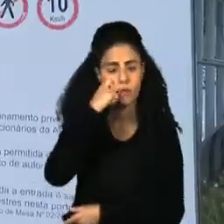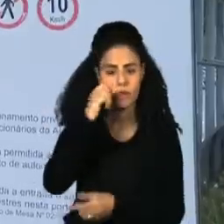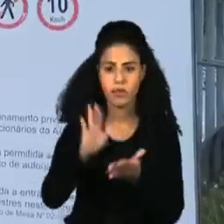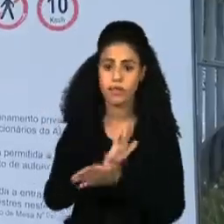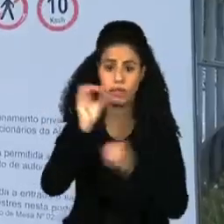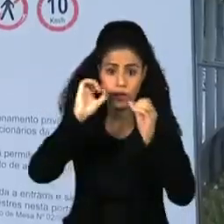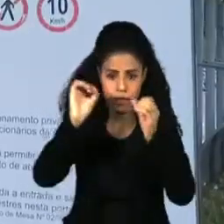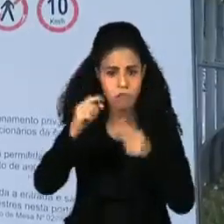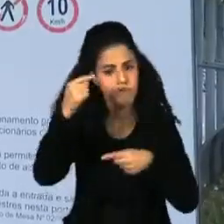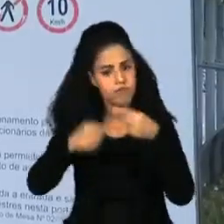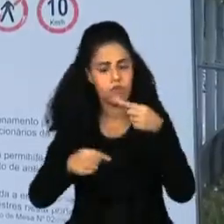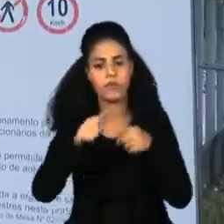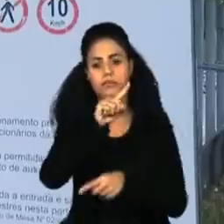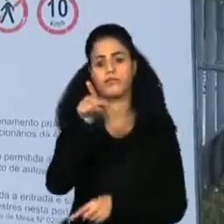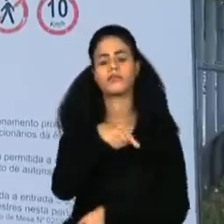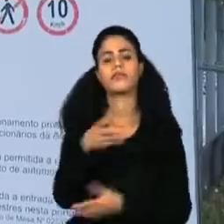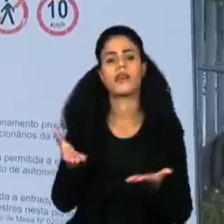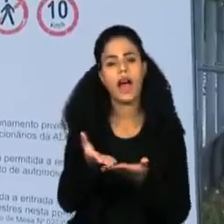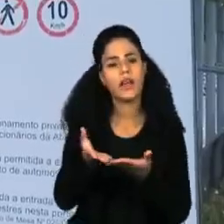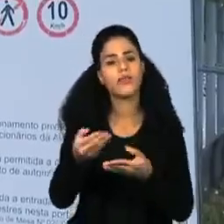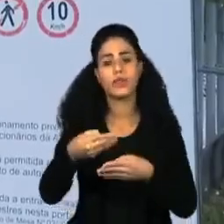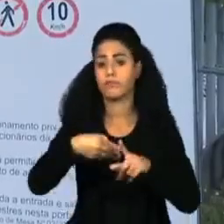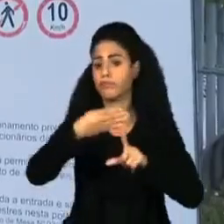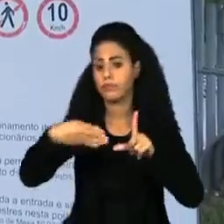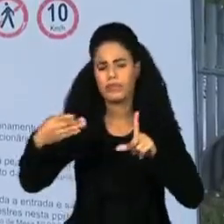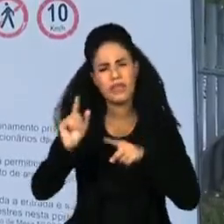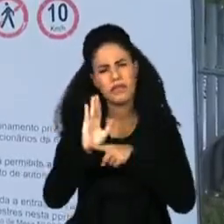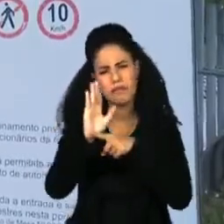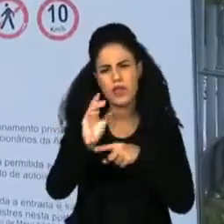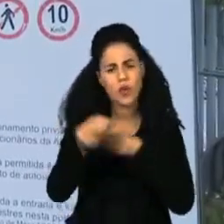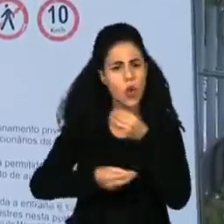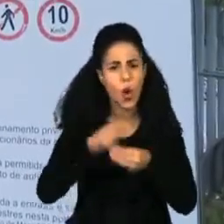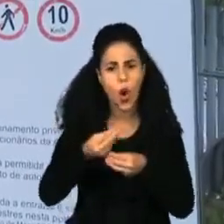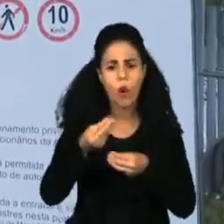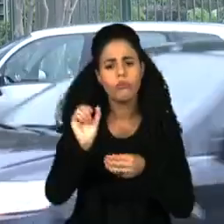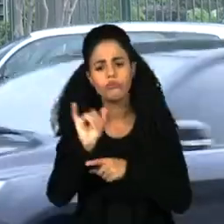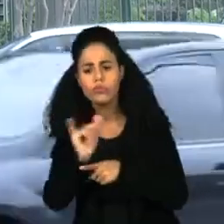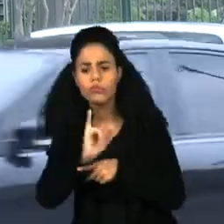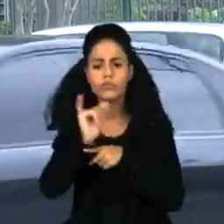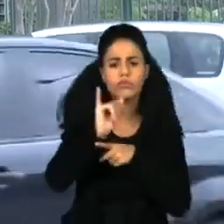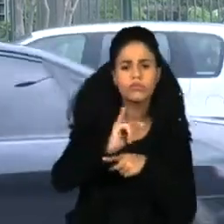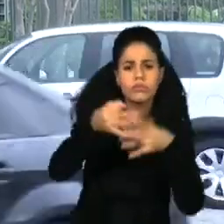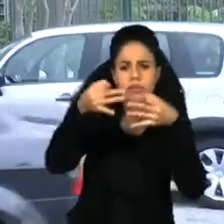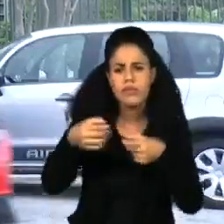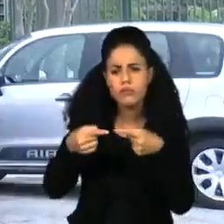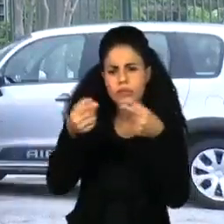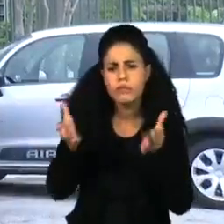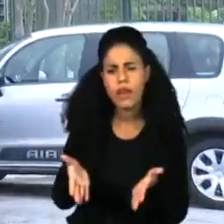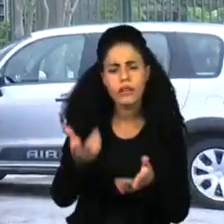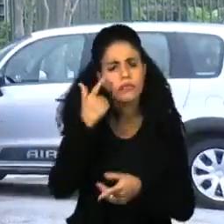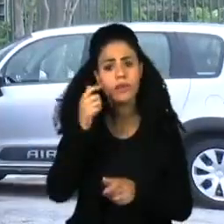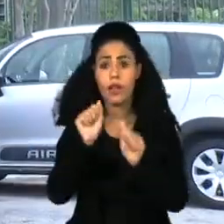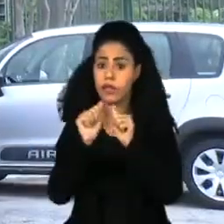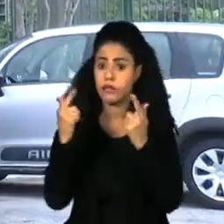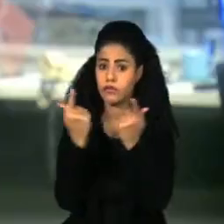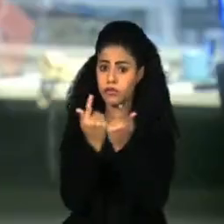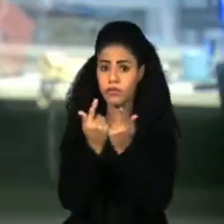A Assembleia informou que recorreu à plataforma alegando que não é uma produtora de conteúdo comum, mas uma casa legislativa. Obrigado.